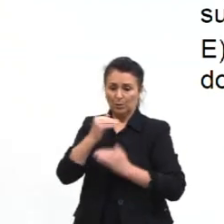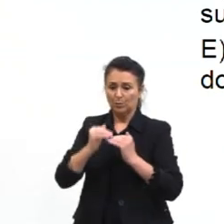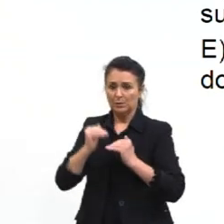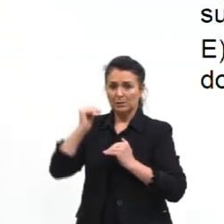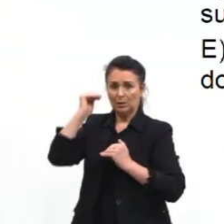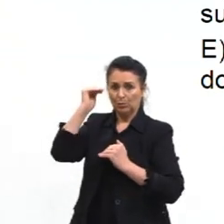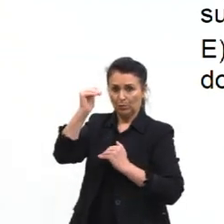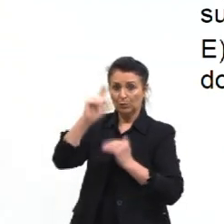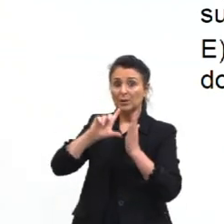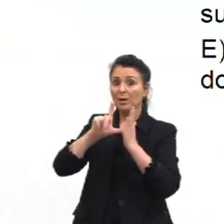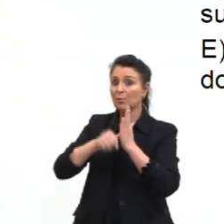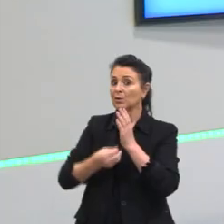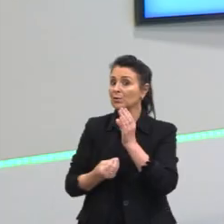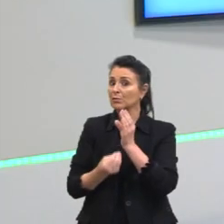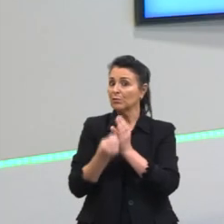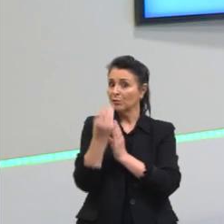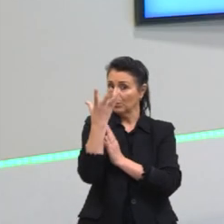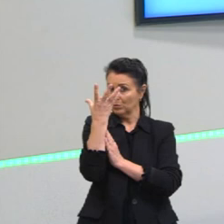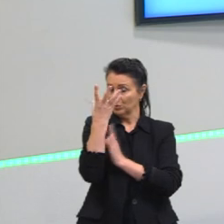Será que é por causa disso?